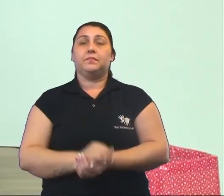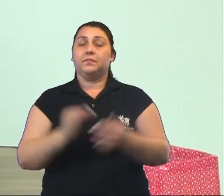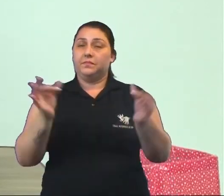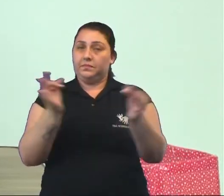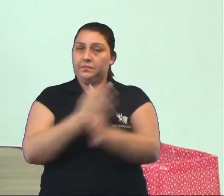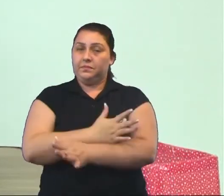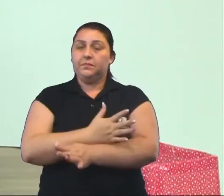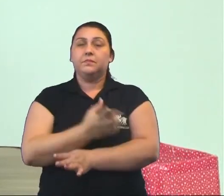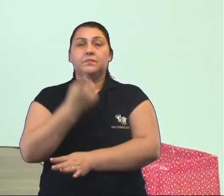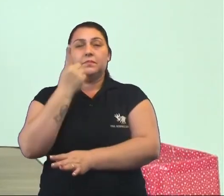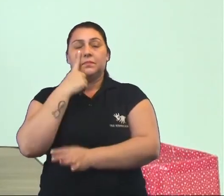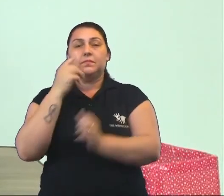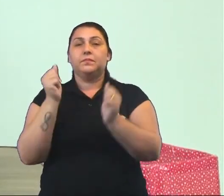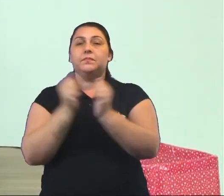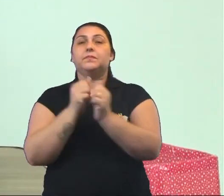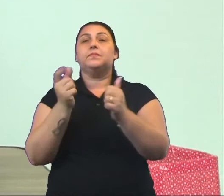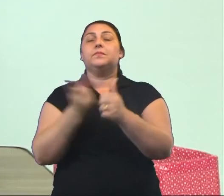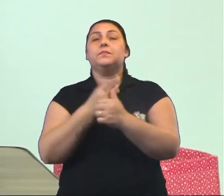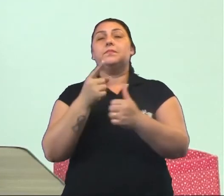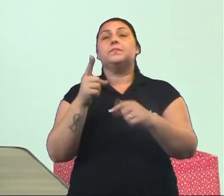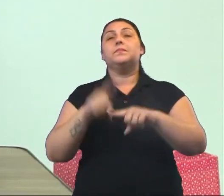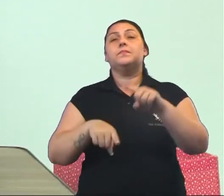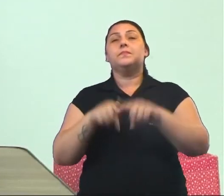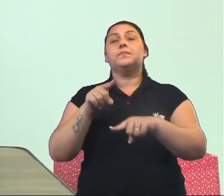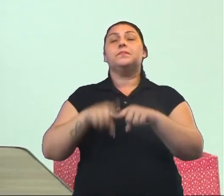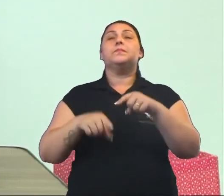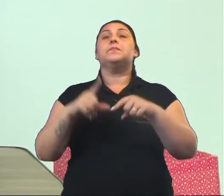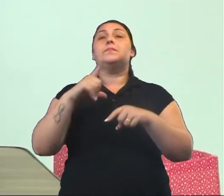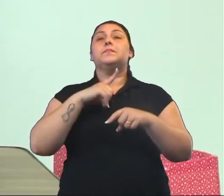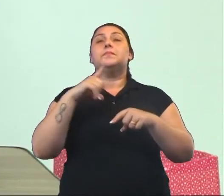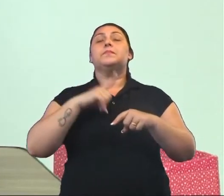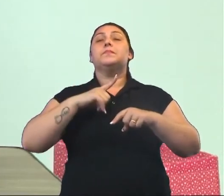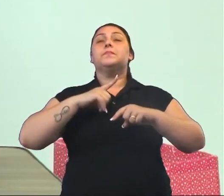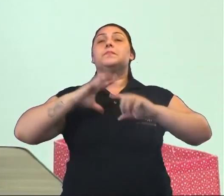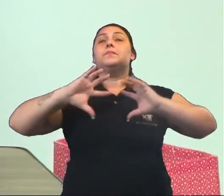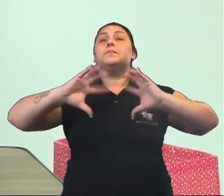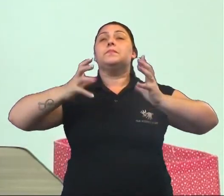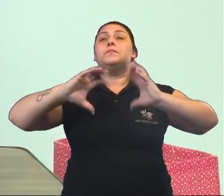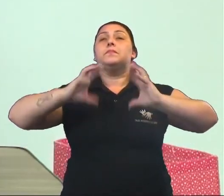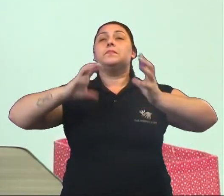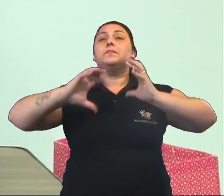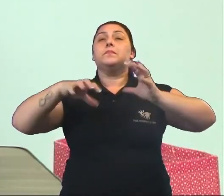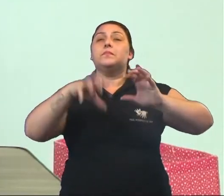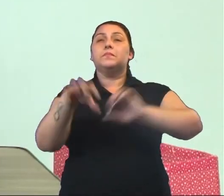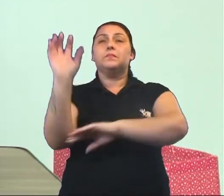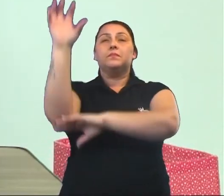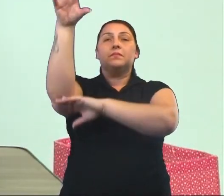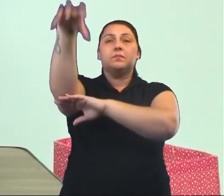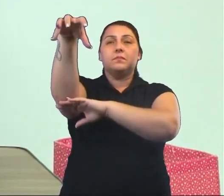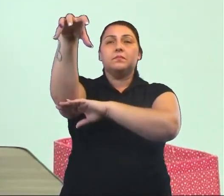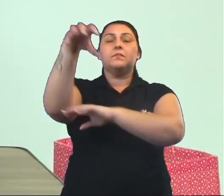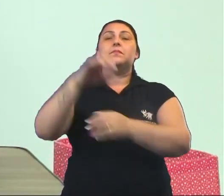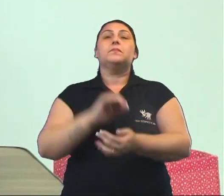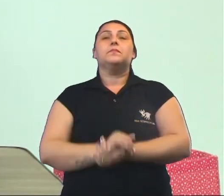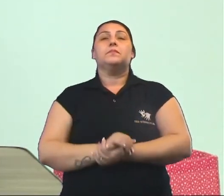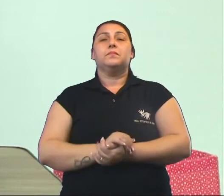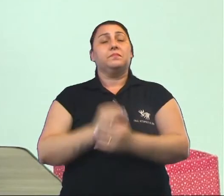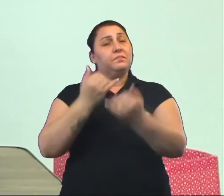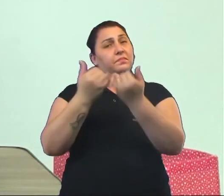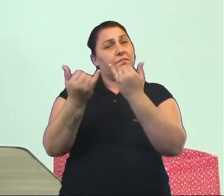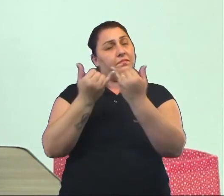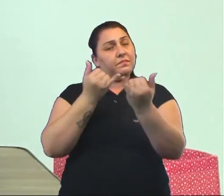estão preparados? Então vamos juntos. O primeiro objeto que eu tenho aqui é uma bola de basquete. A bola de basquete, ela se